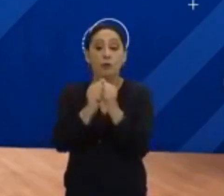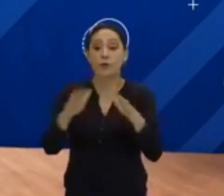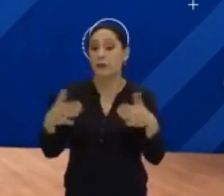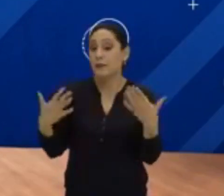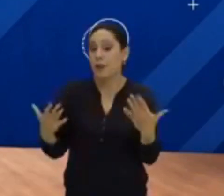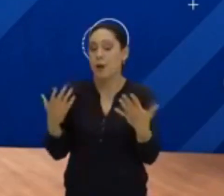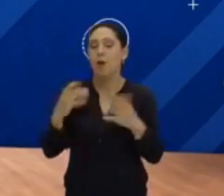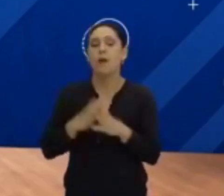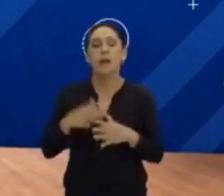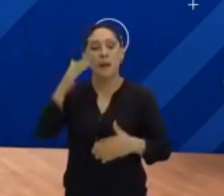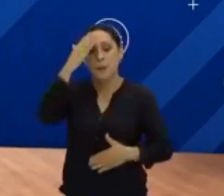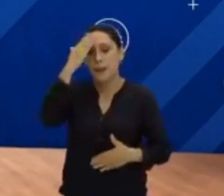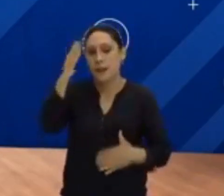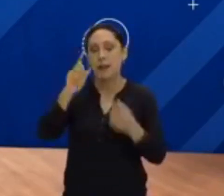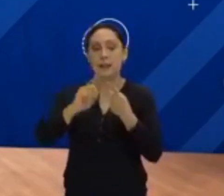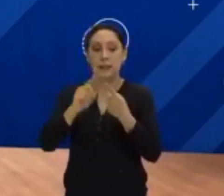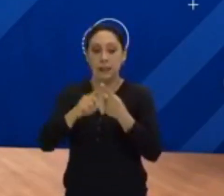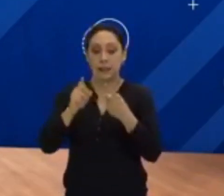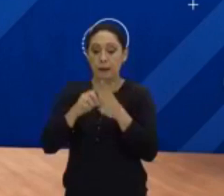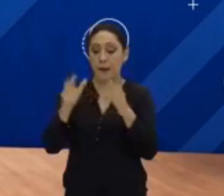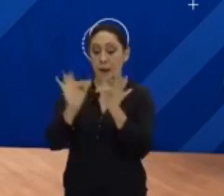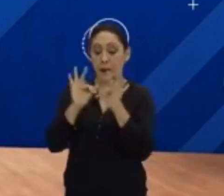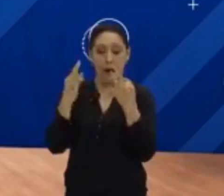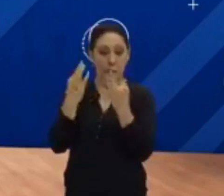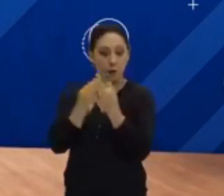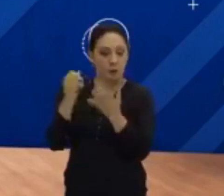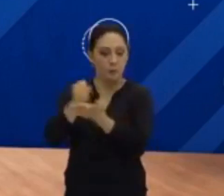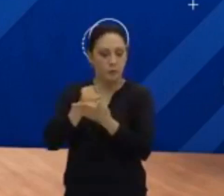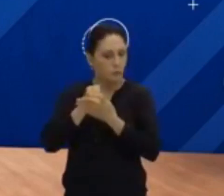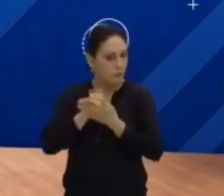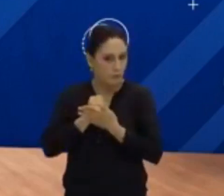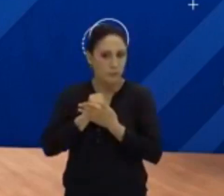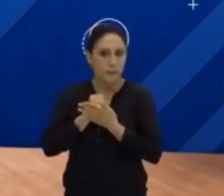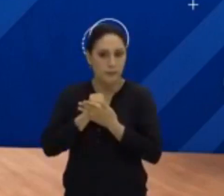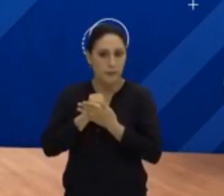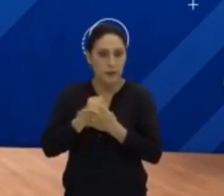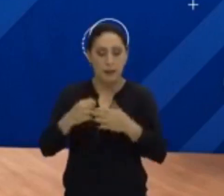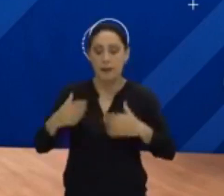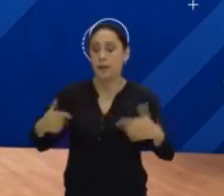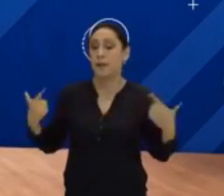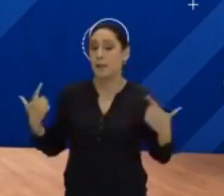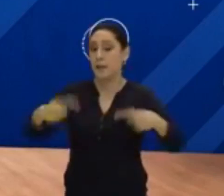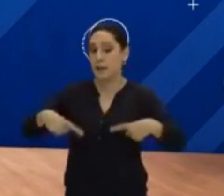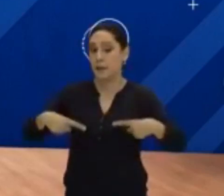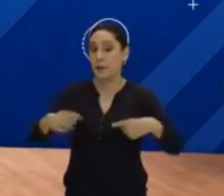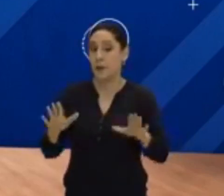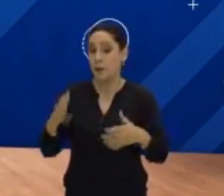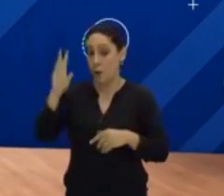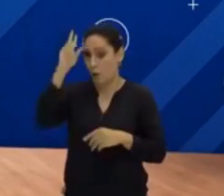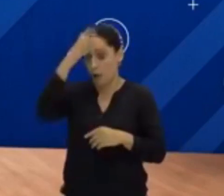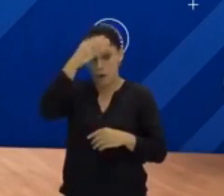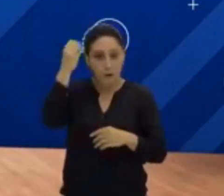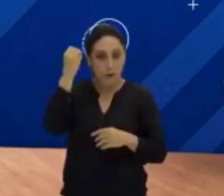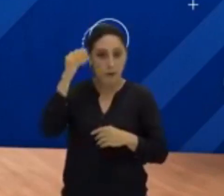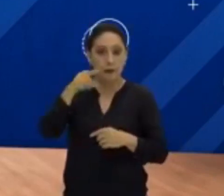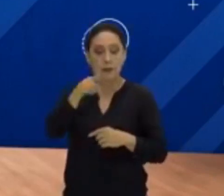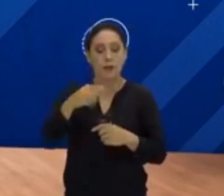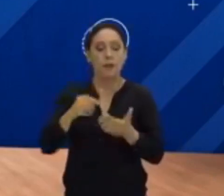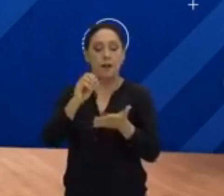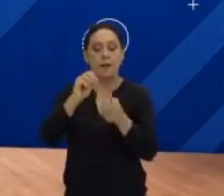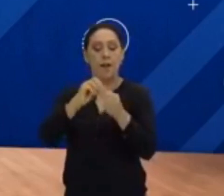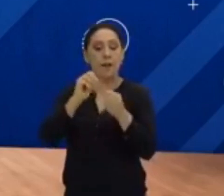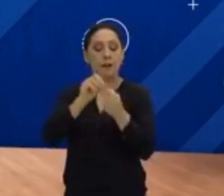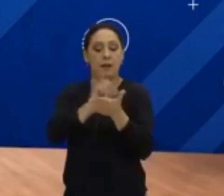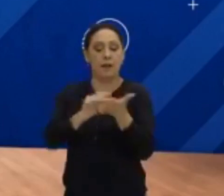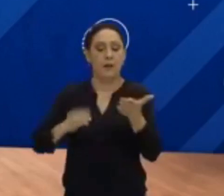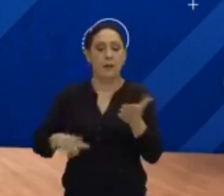Queremos agradecer também aos pais, que têm nos ajudado bastante nesse desafio. E não esqueçam de fazer os exercícios que